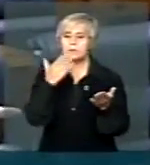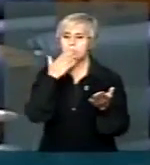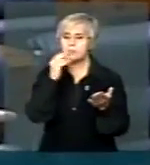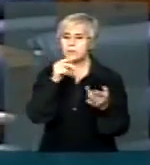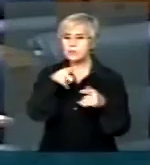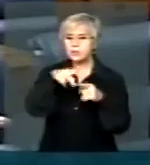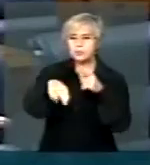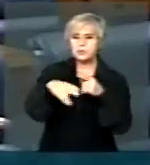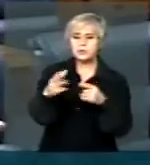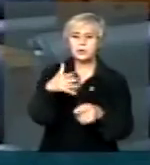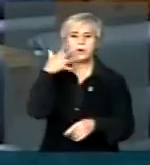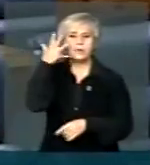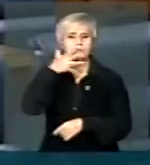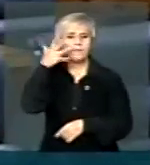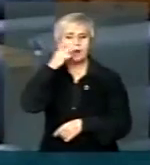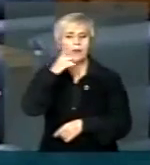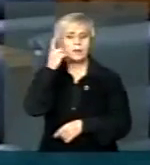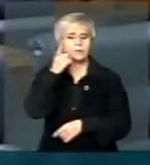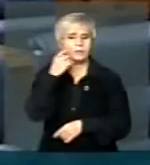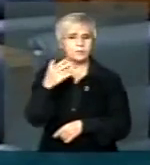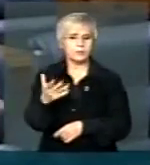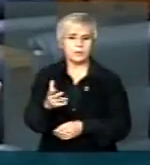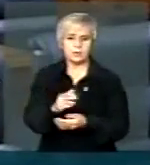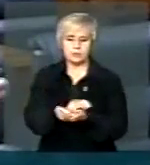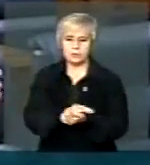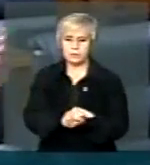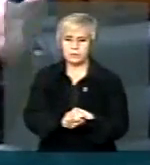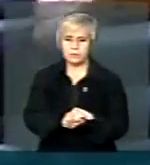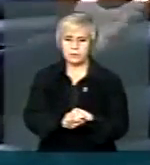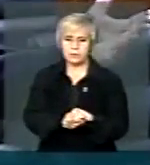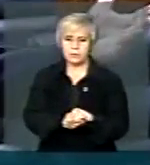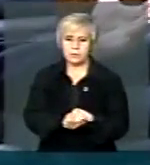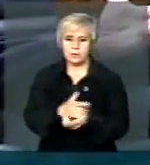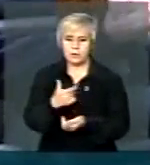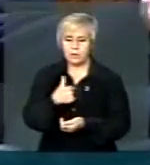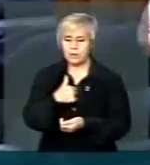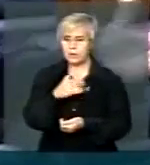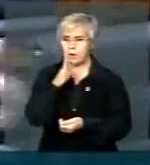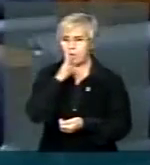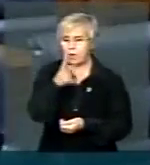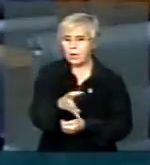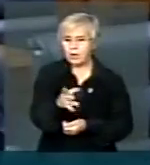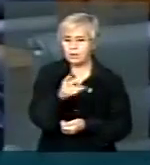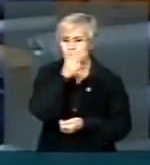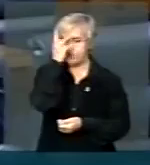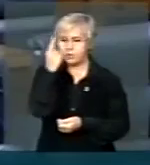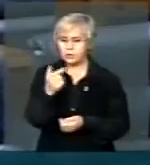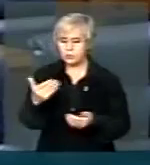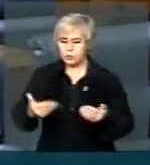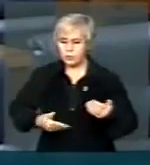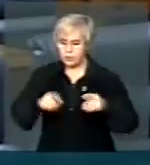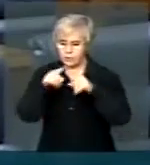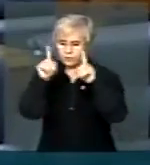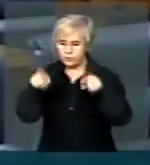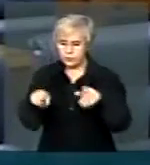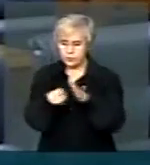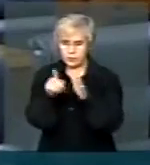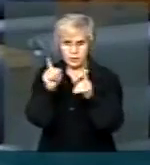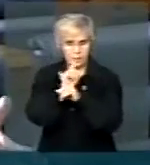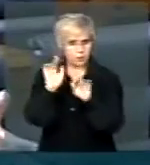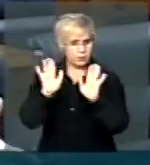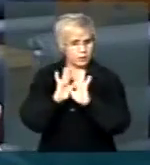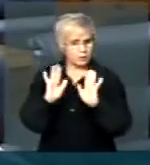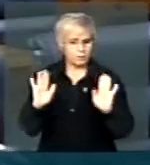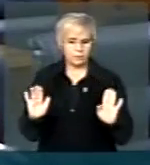interrupção. Não estou fazendo nenhuma acusação ao funcionário que comandou esse